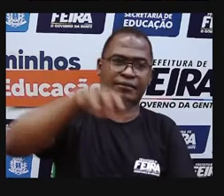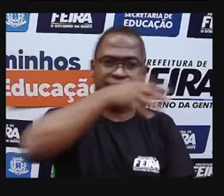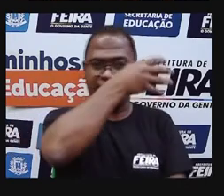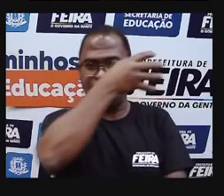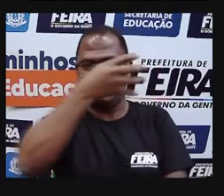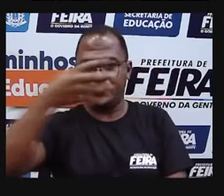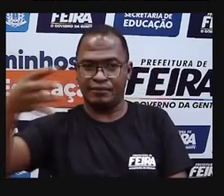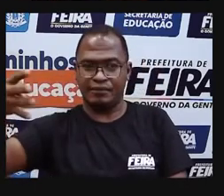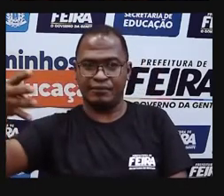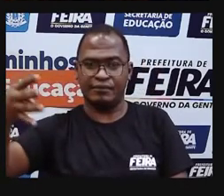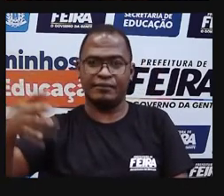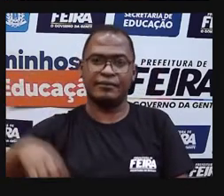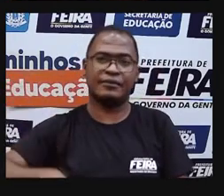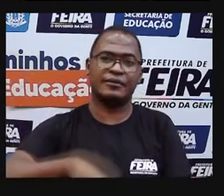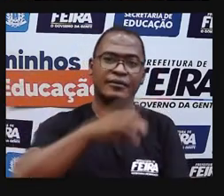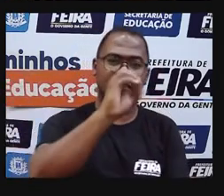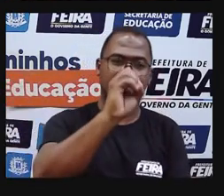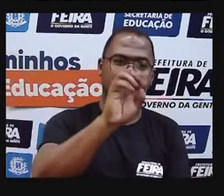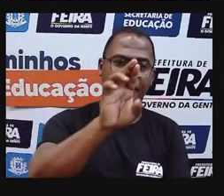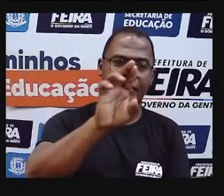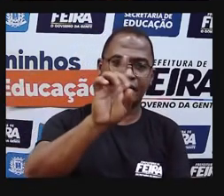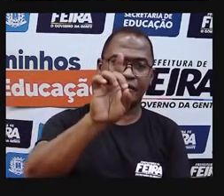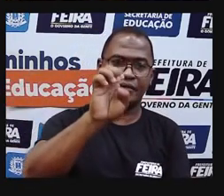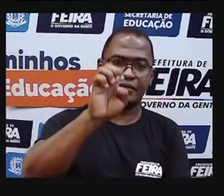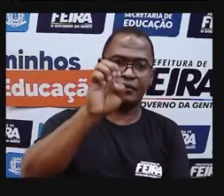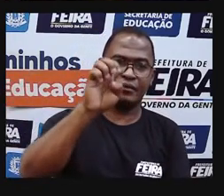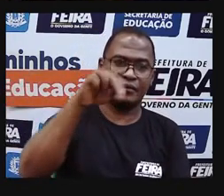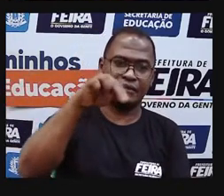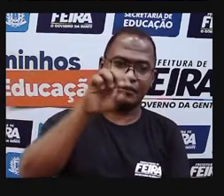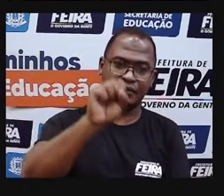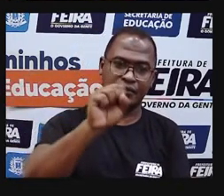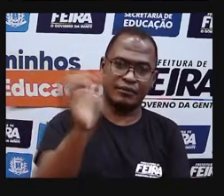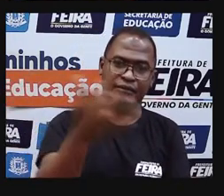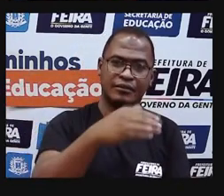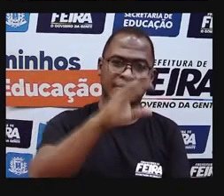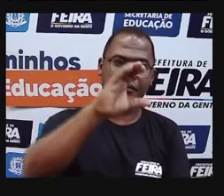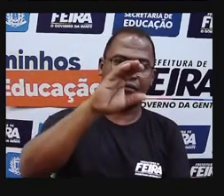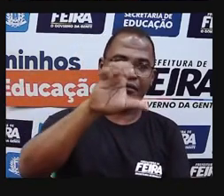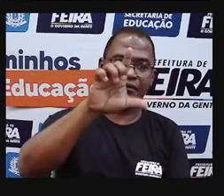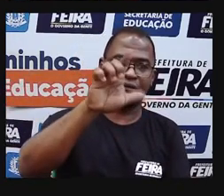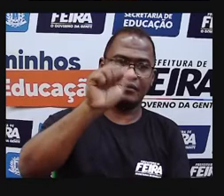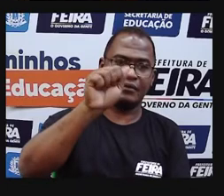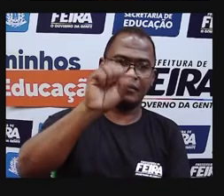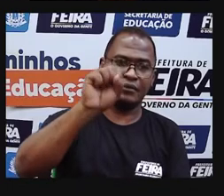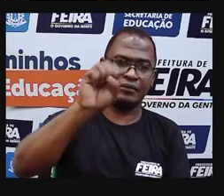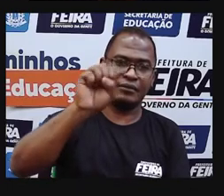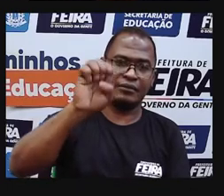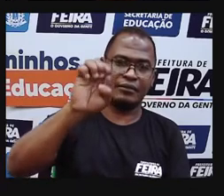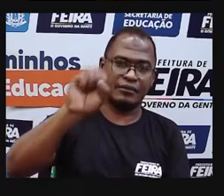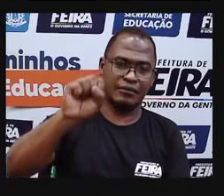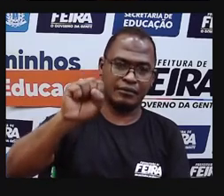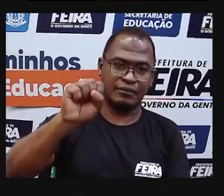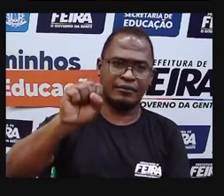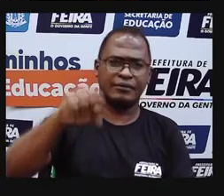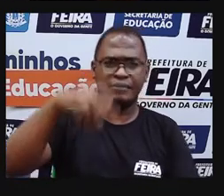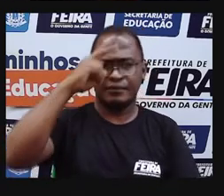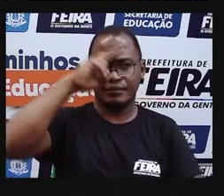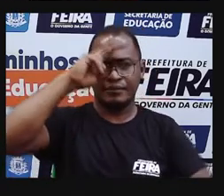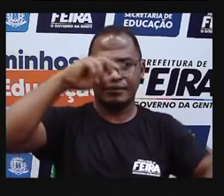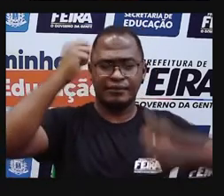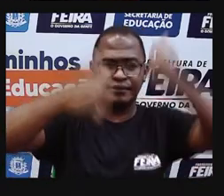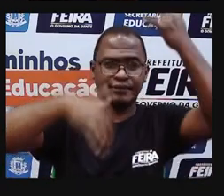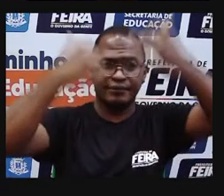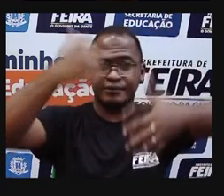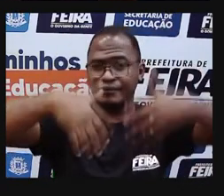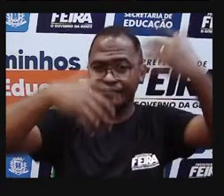só para a gente identificar. Nós já estudamos a classe das unidades simples, que a gente viu que é unidade, dezena e centena,